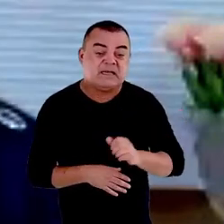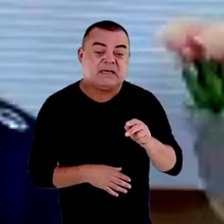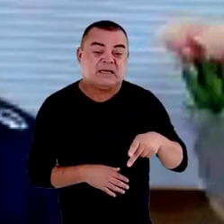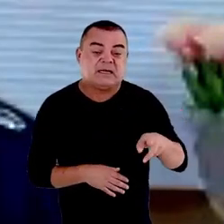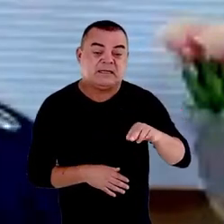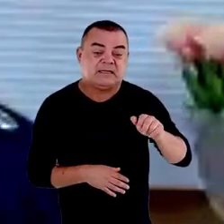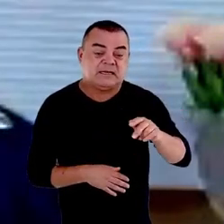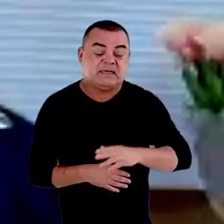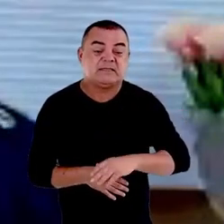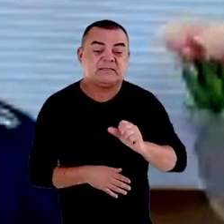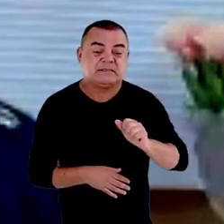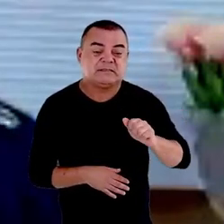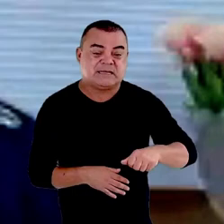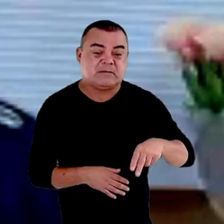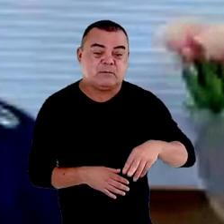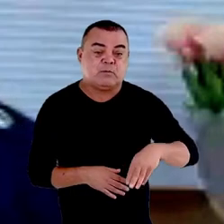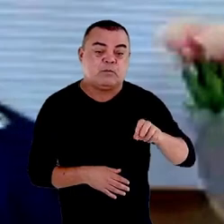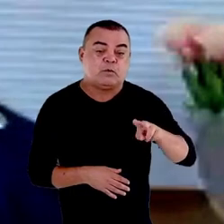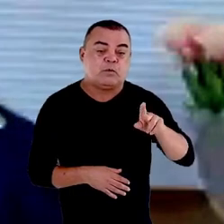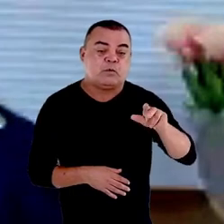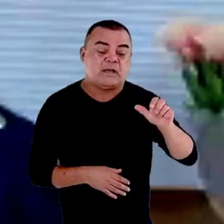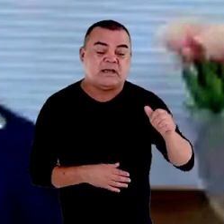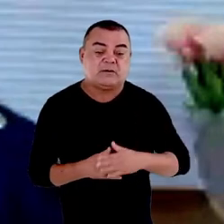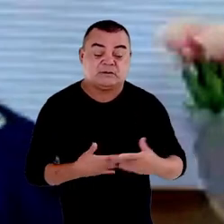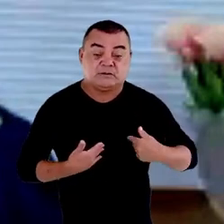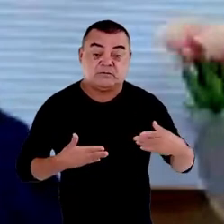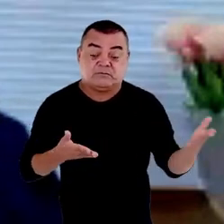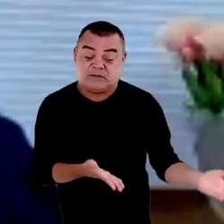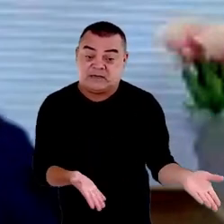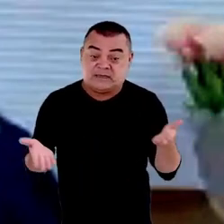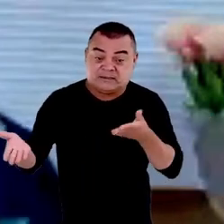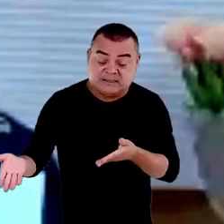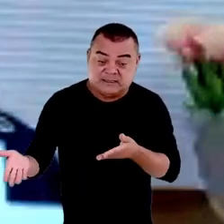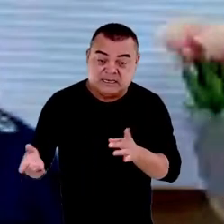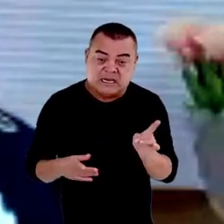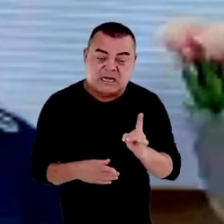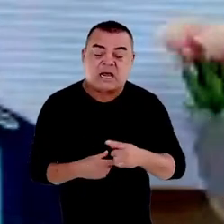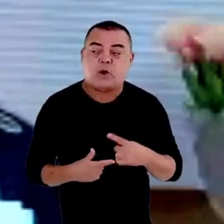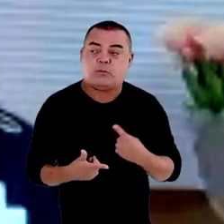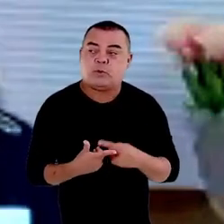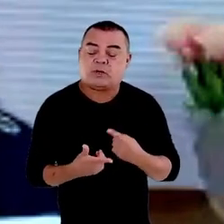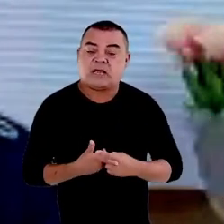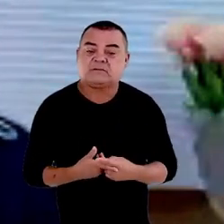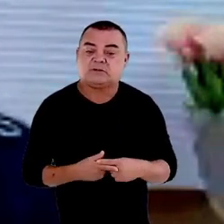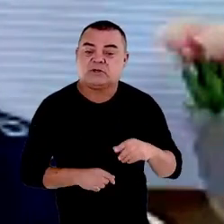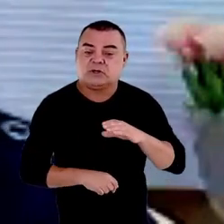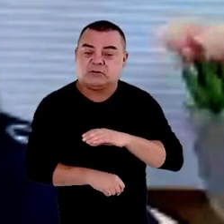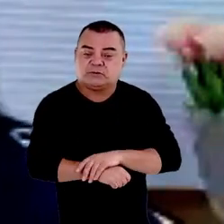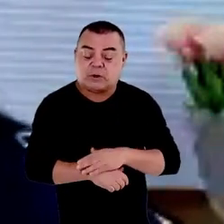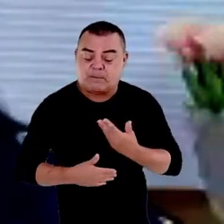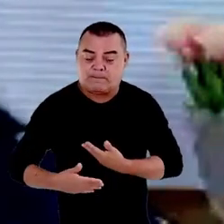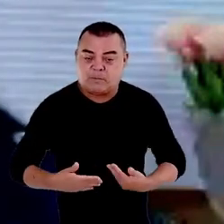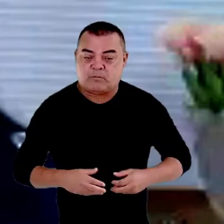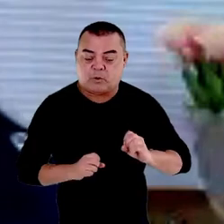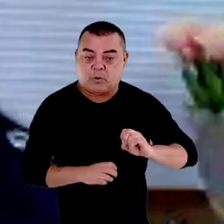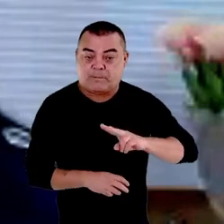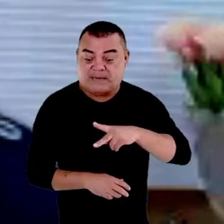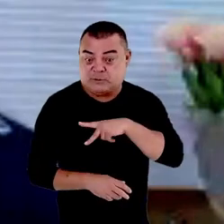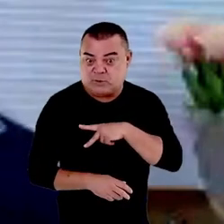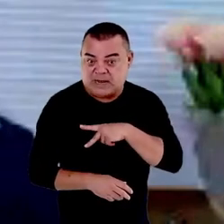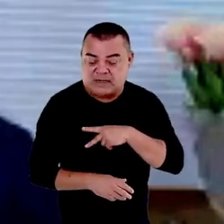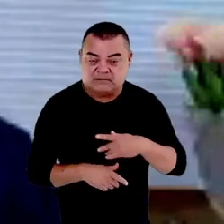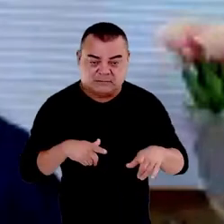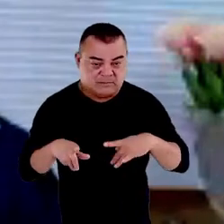Samuel que se colocaram aqui prontamente não por conta de uma função pública ou particular que exercem